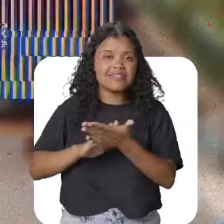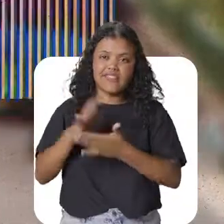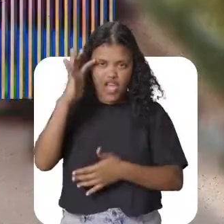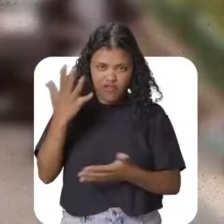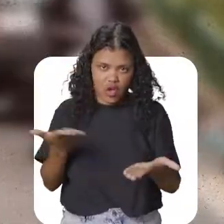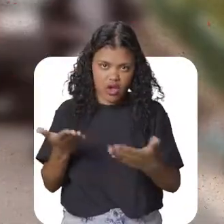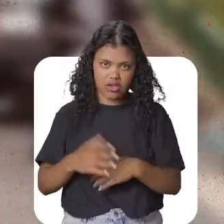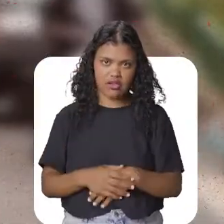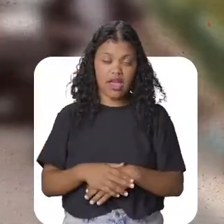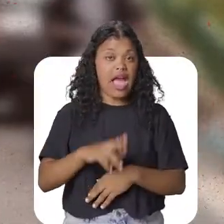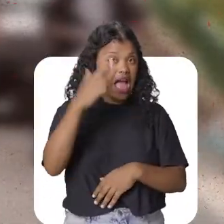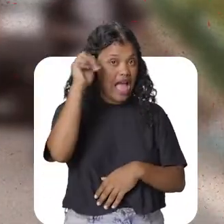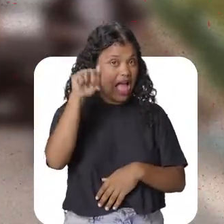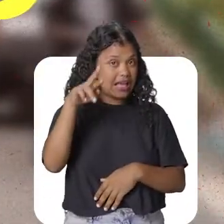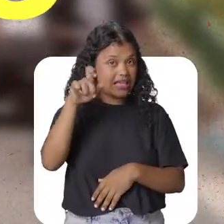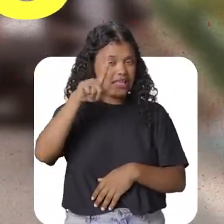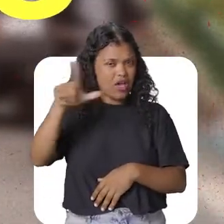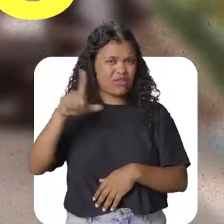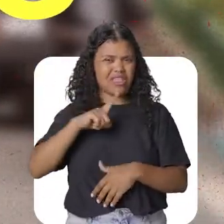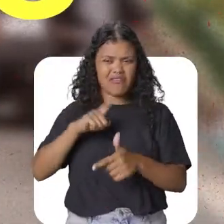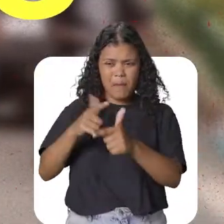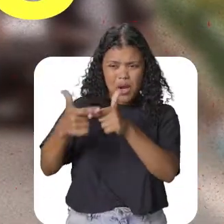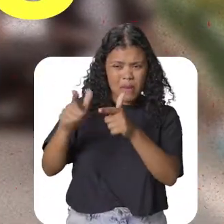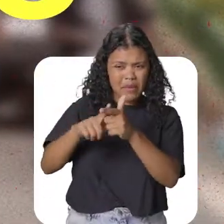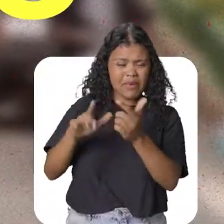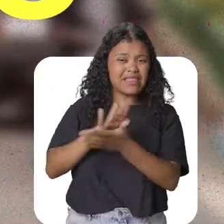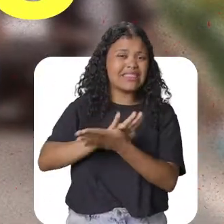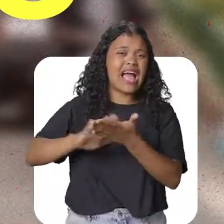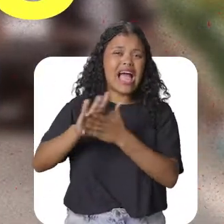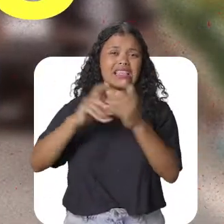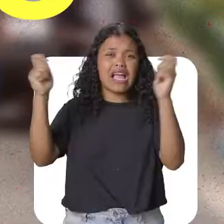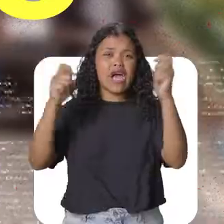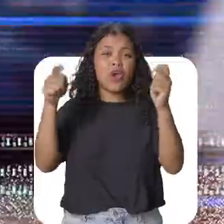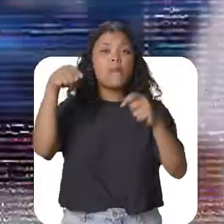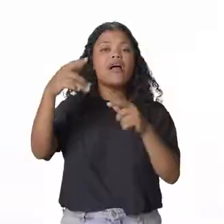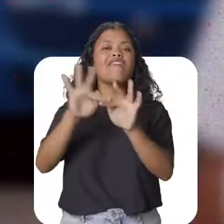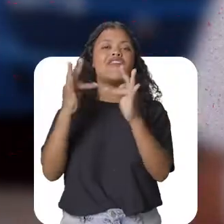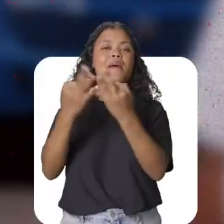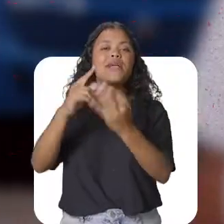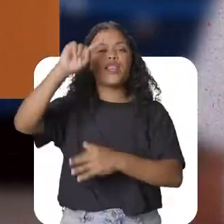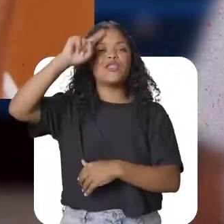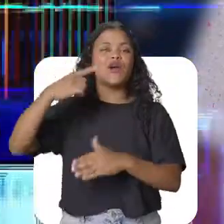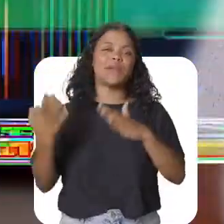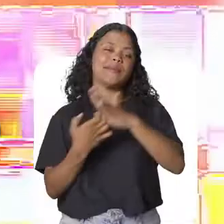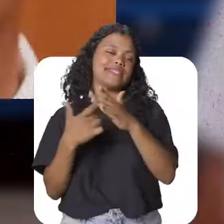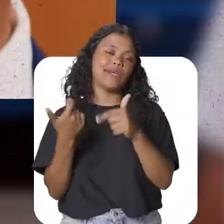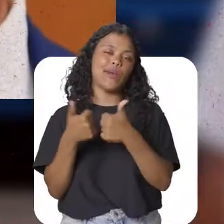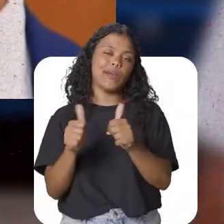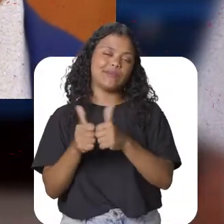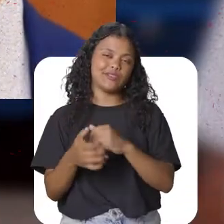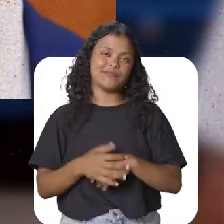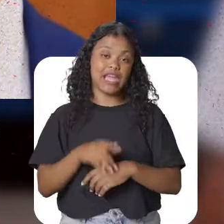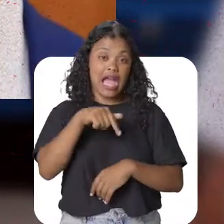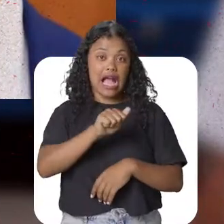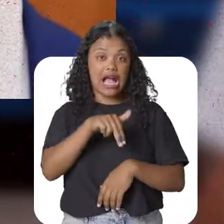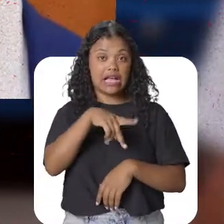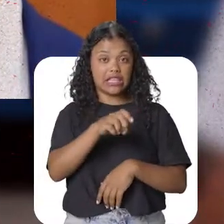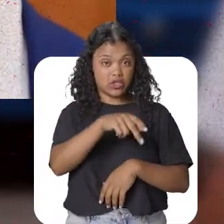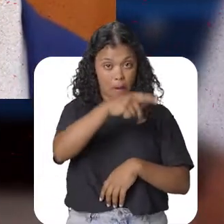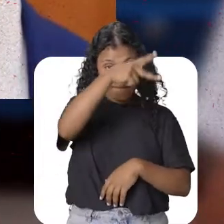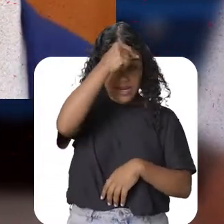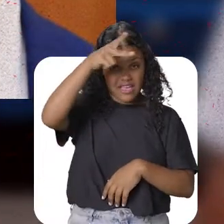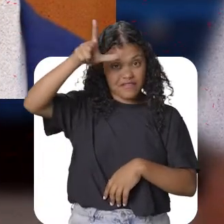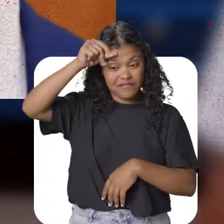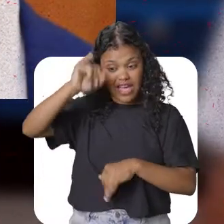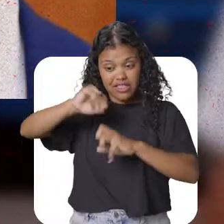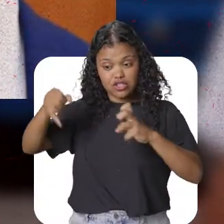Raquel, que nunca resolveu o problema em Caruaru porque sua família é dona de empresa de ônibus. Nem é Anderson, que foi prefeito e deixou o transporte de